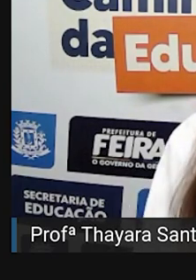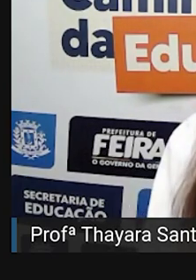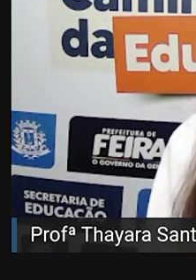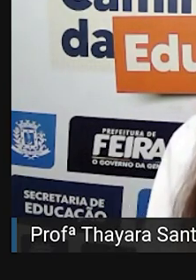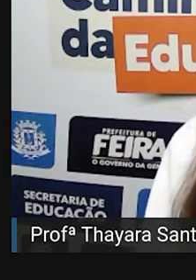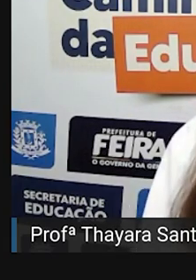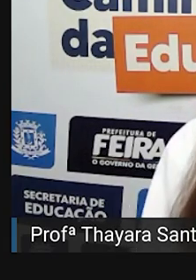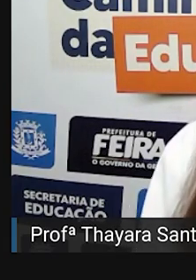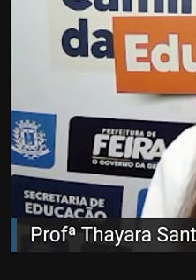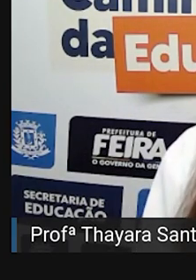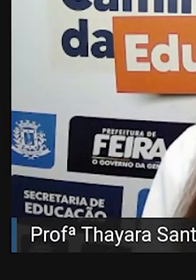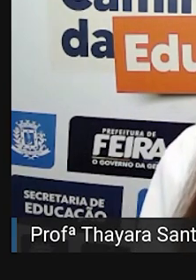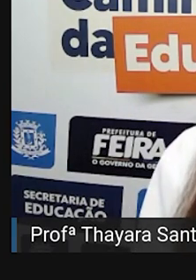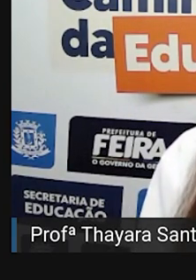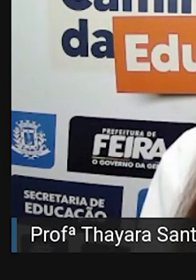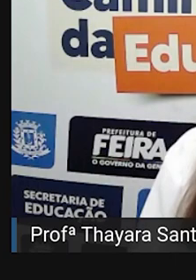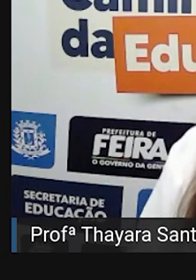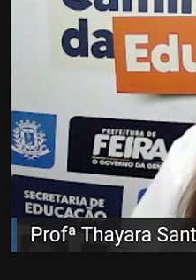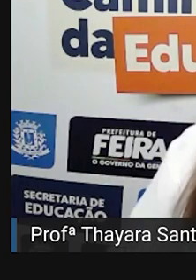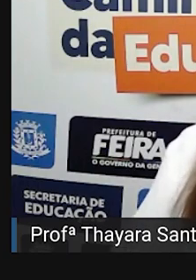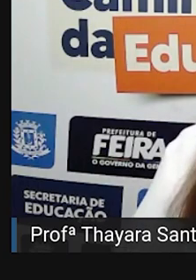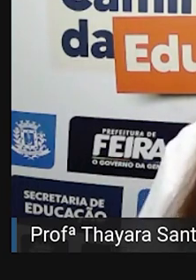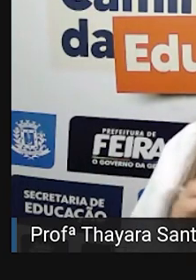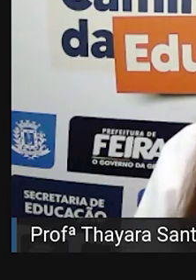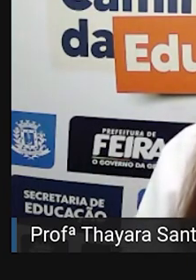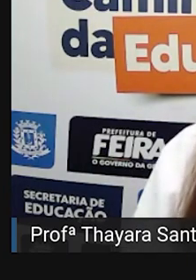Mas agora, vamos continuar os nossos estudos por aqui.